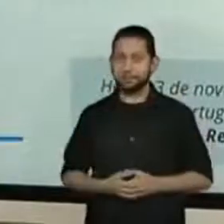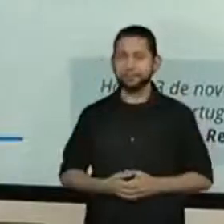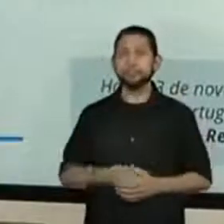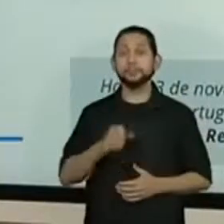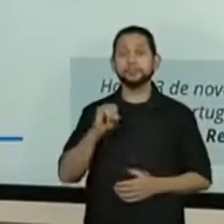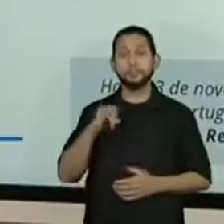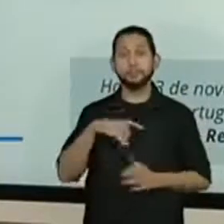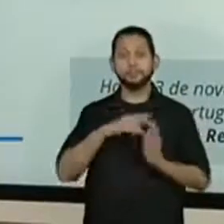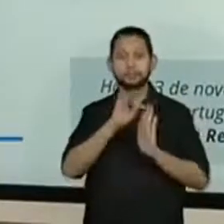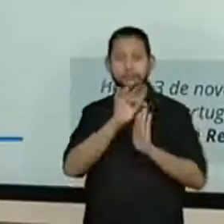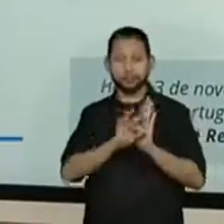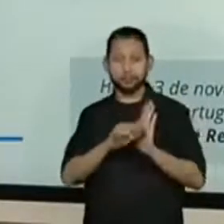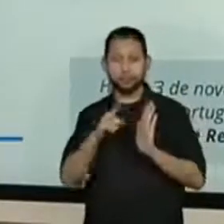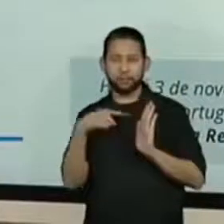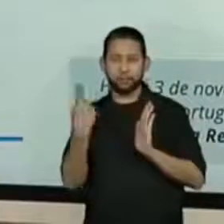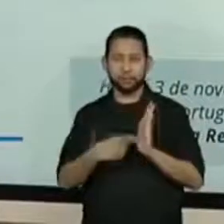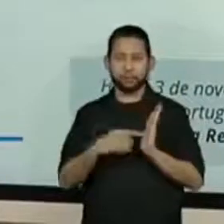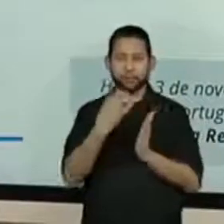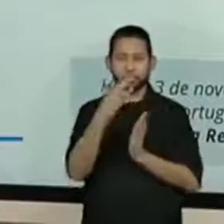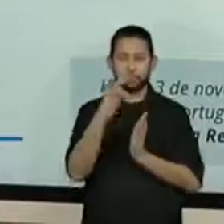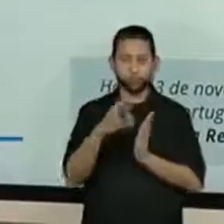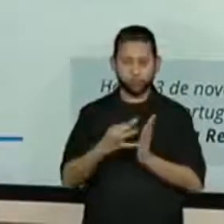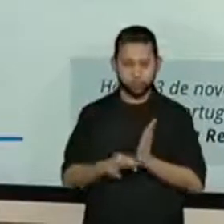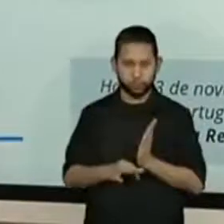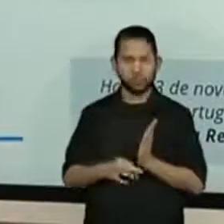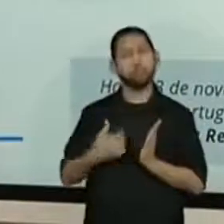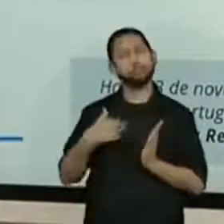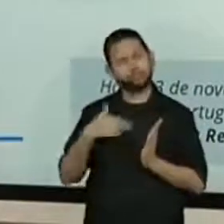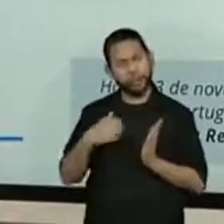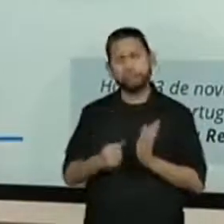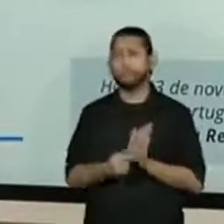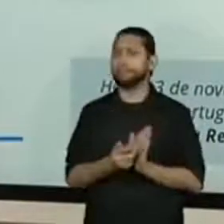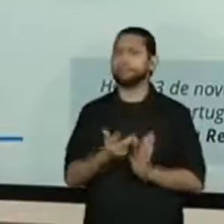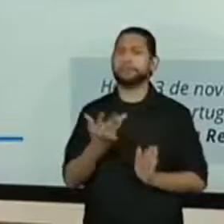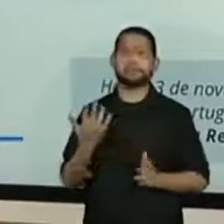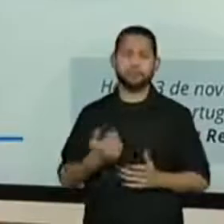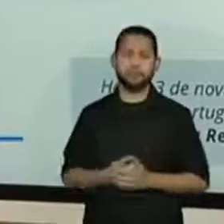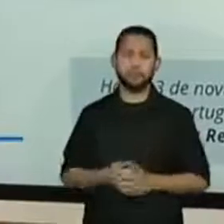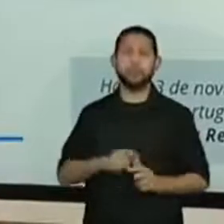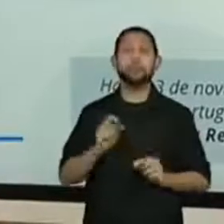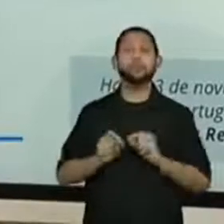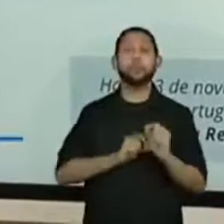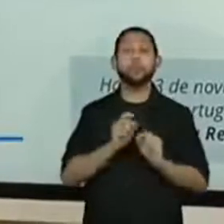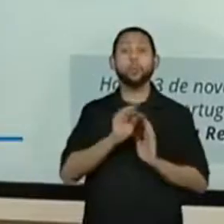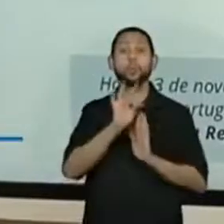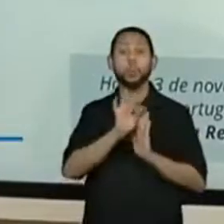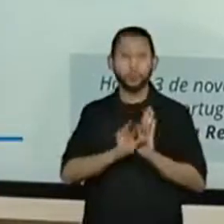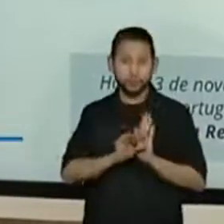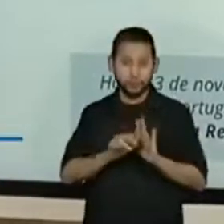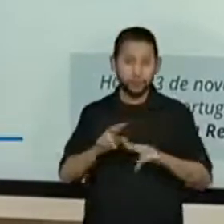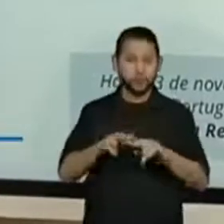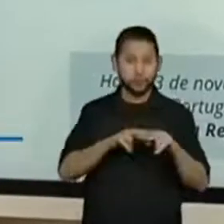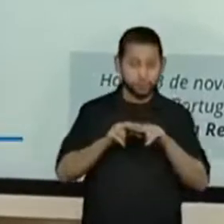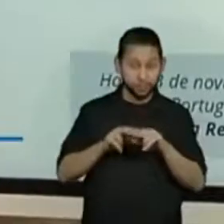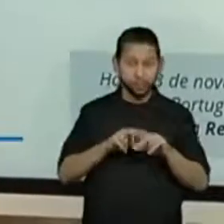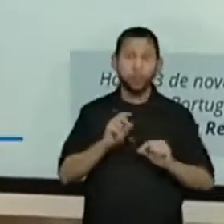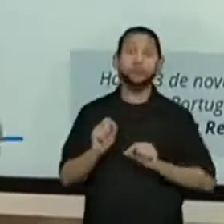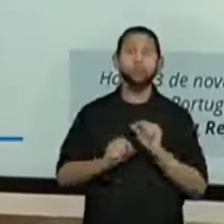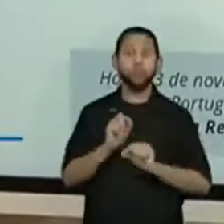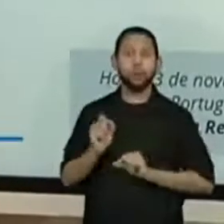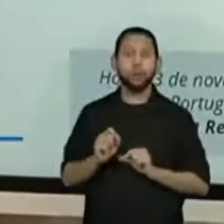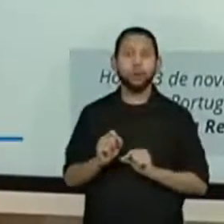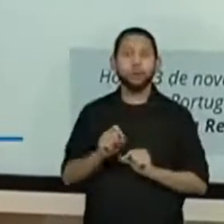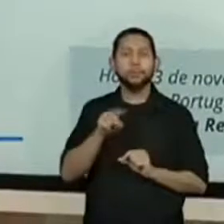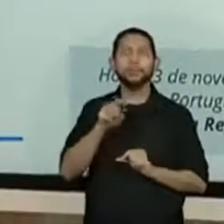nós corrigimos um texto, e isso nós já fizemos aqui várias vezes, a gente revisa um texto justamente para nós